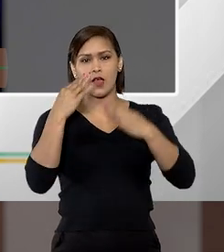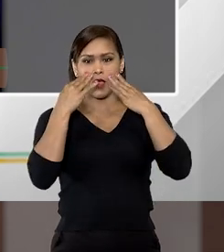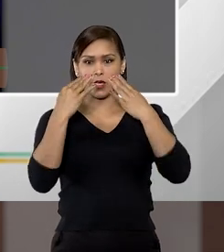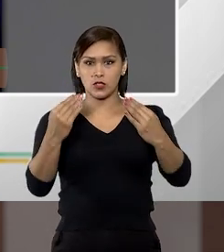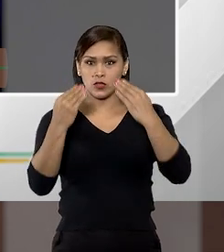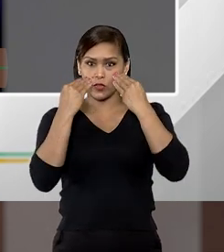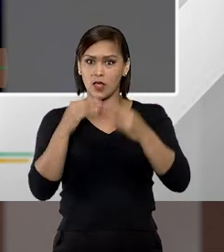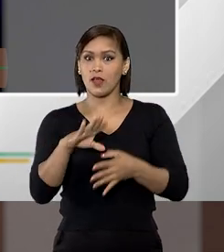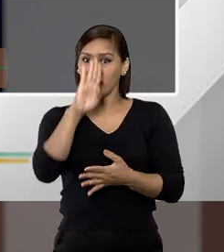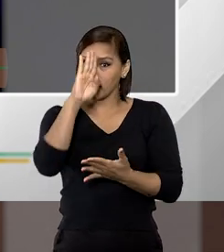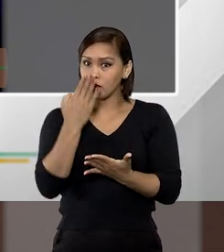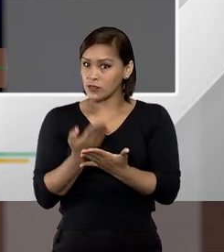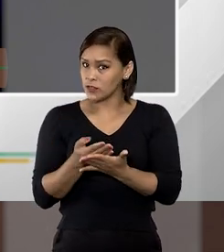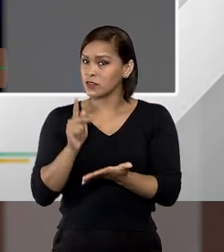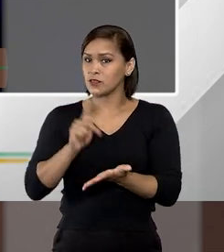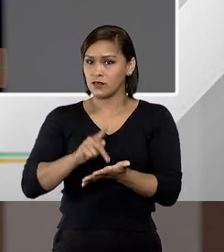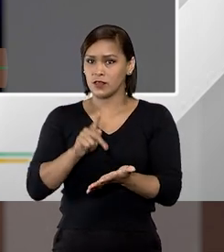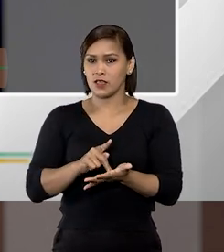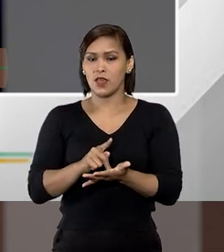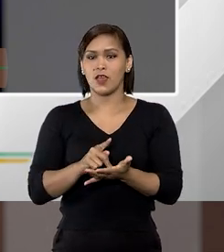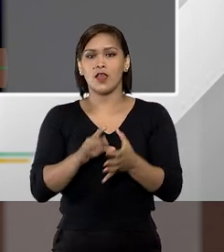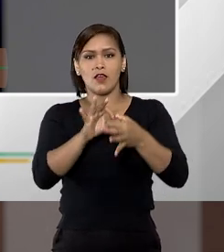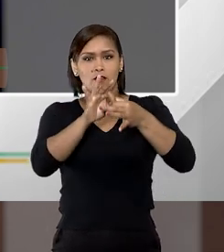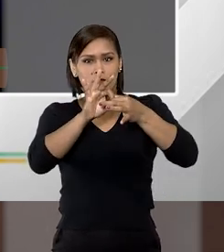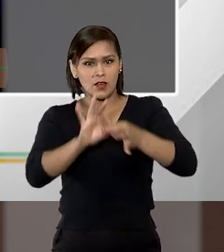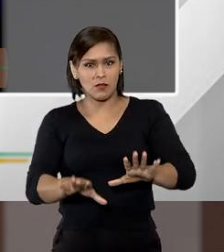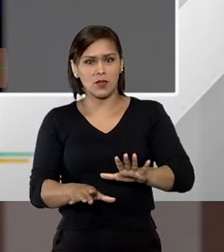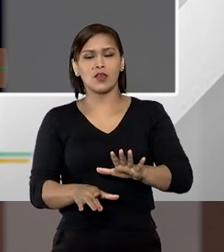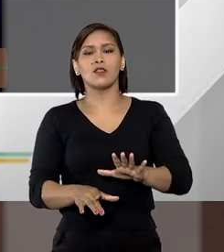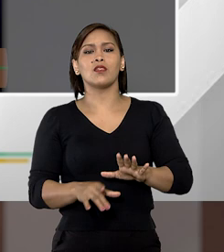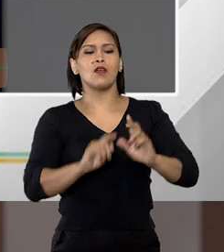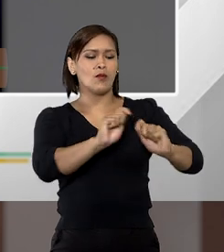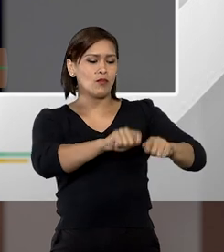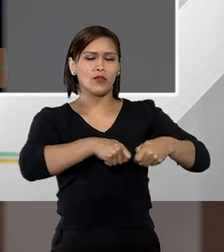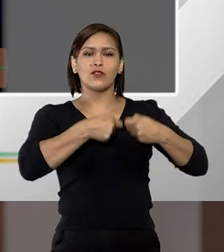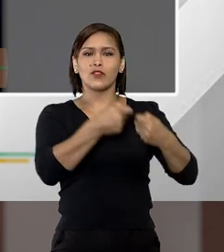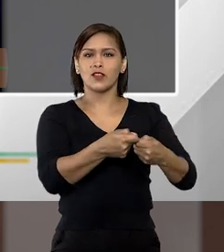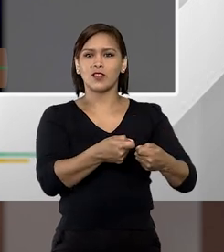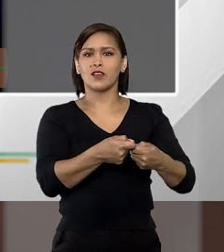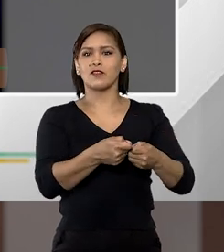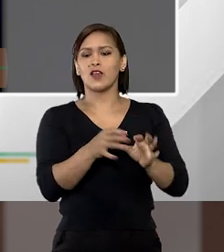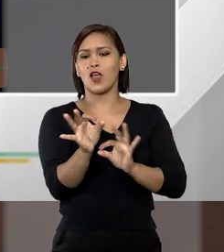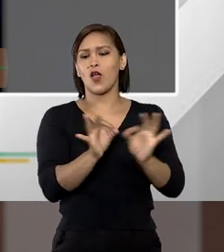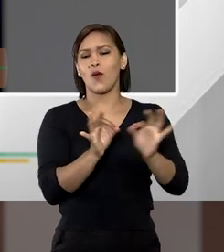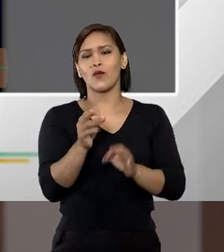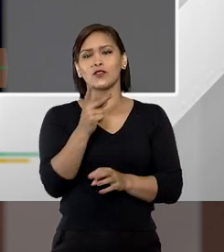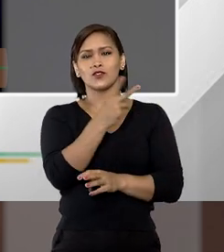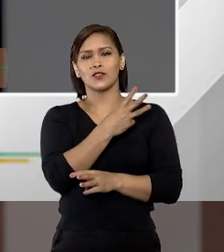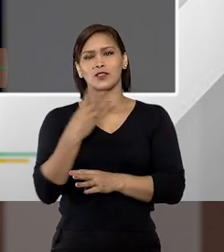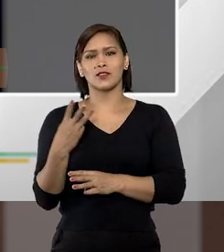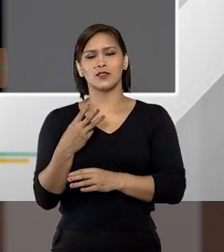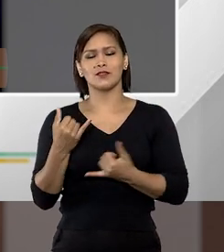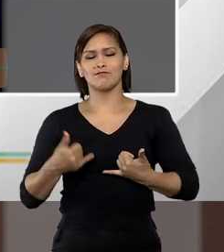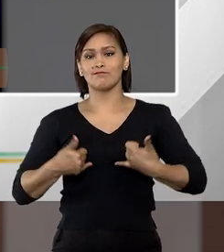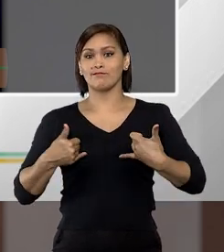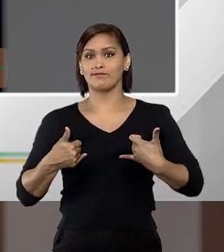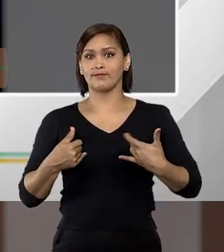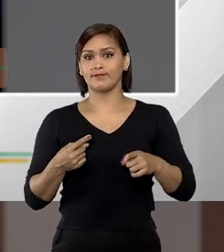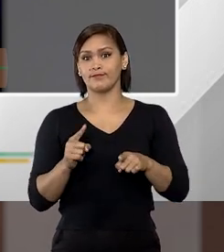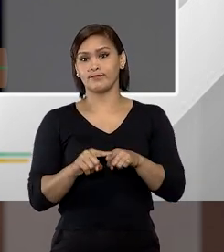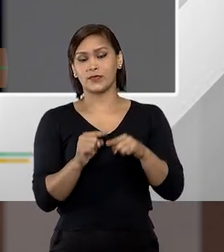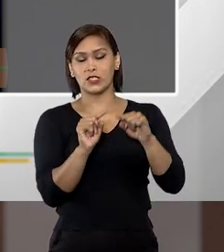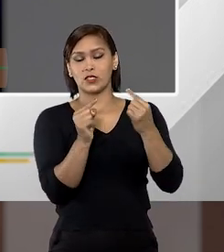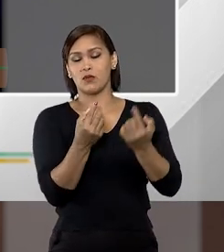acreditem, isso é um fato. ele foi absolvido por legítima defesa putativa da honra de terceiro. Então, isso,